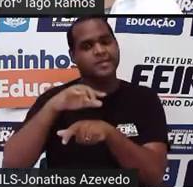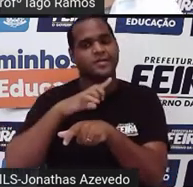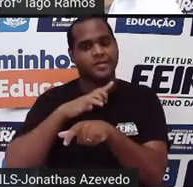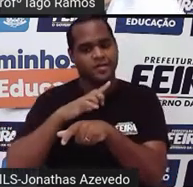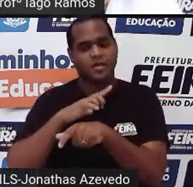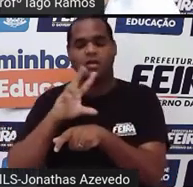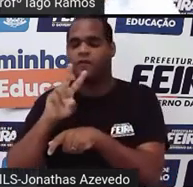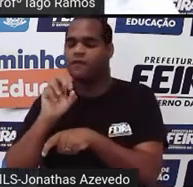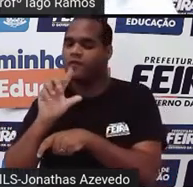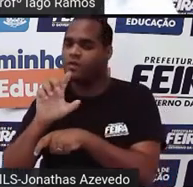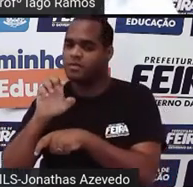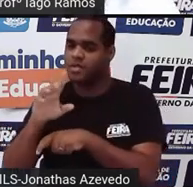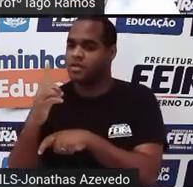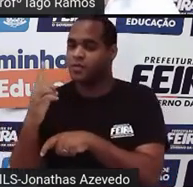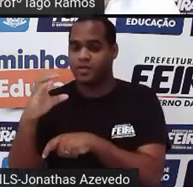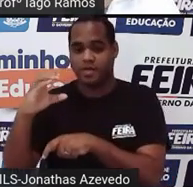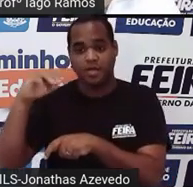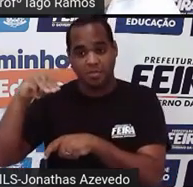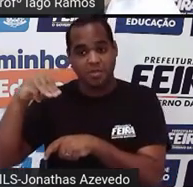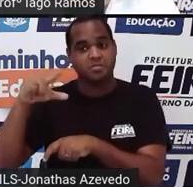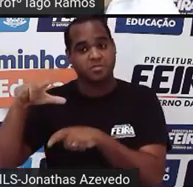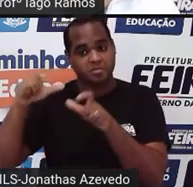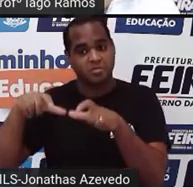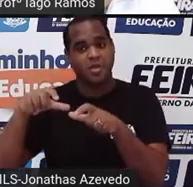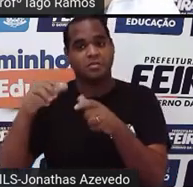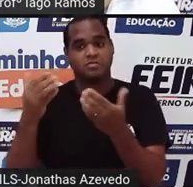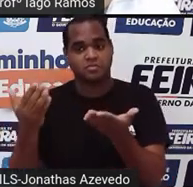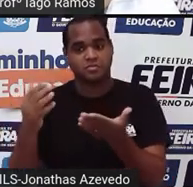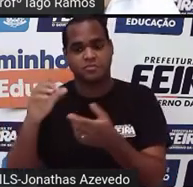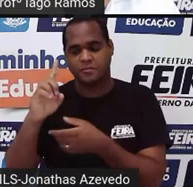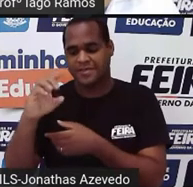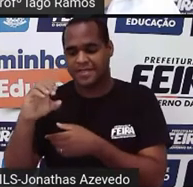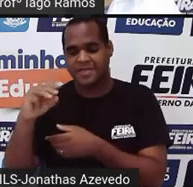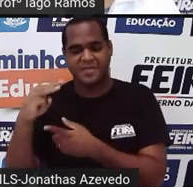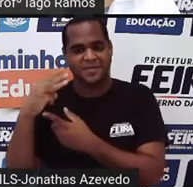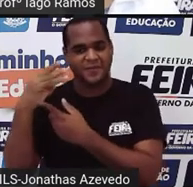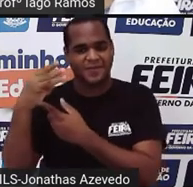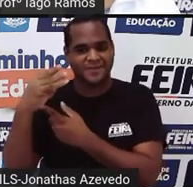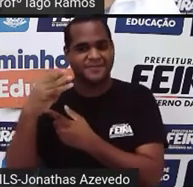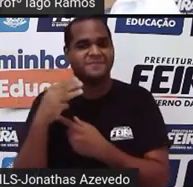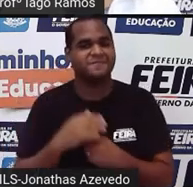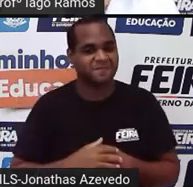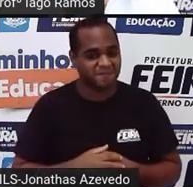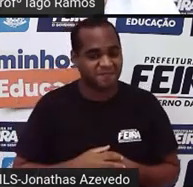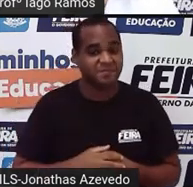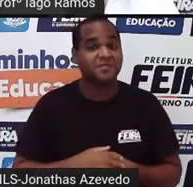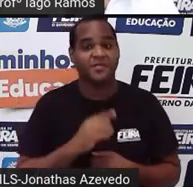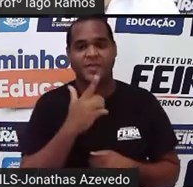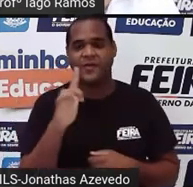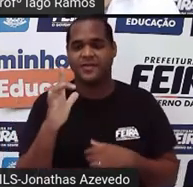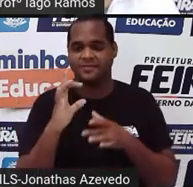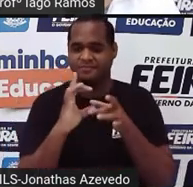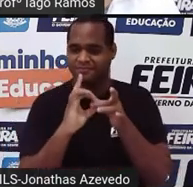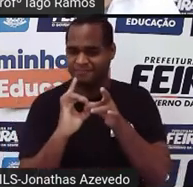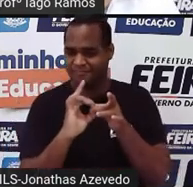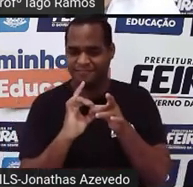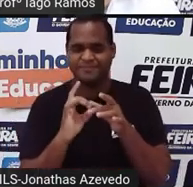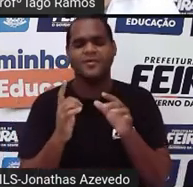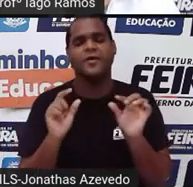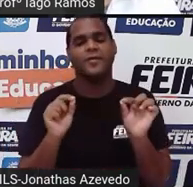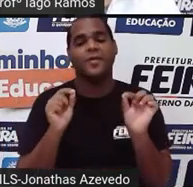volume de um centímetro cúbico. Tá? E a outra relação é, se você tem